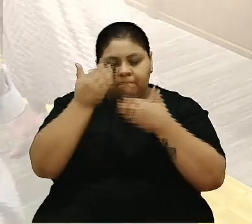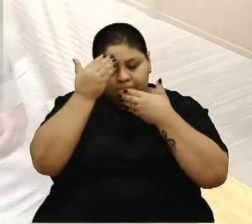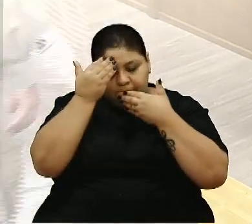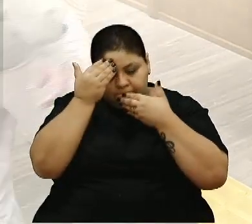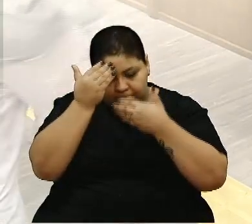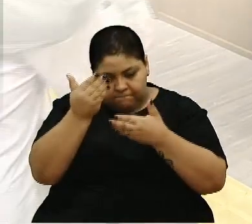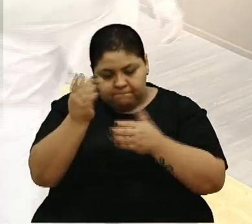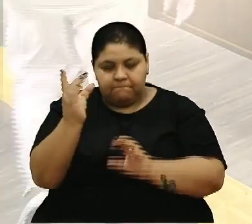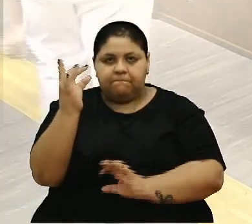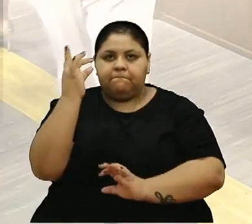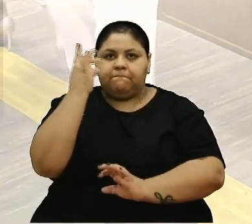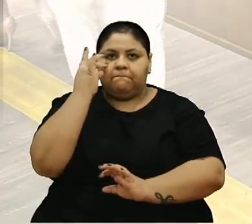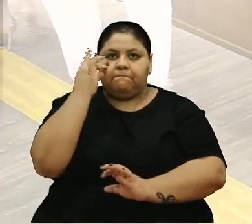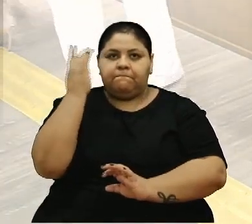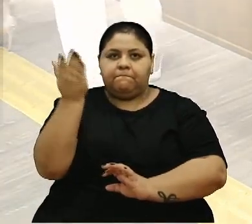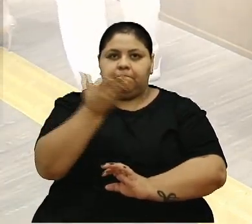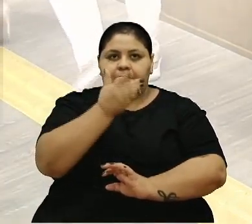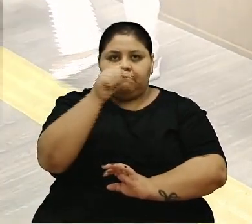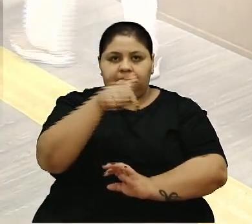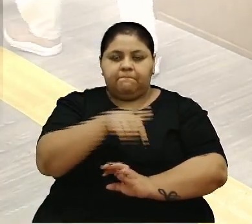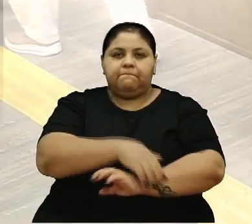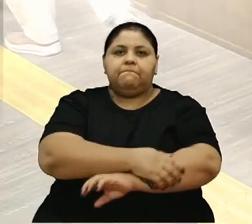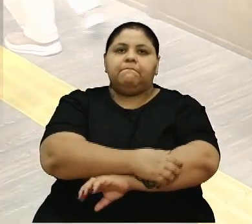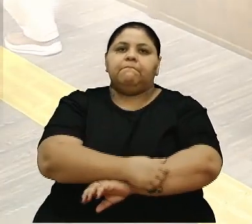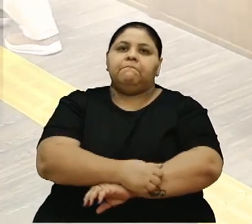imediato a presença de vocês aqui conosco.